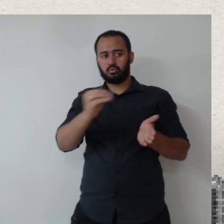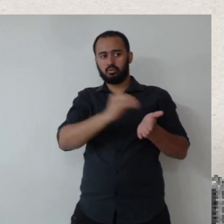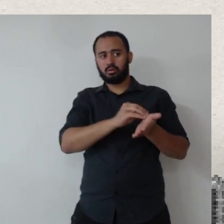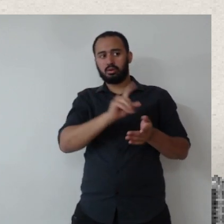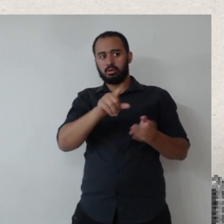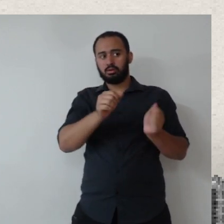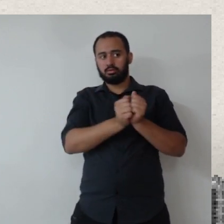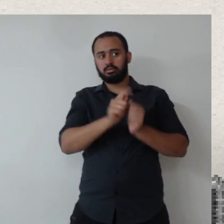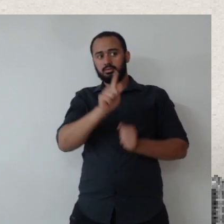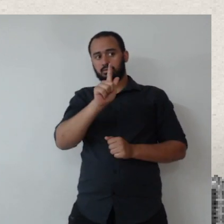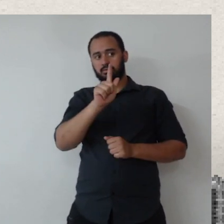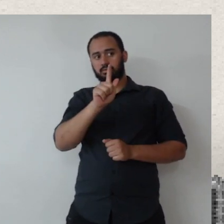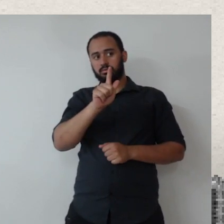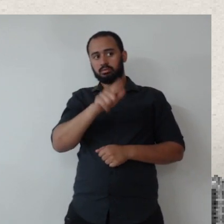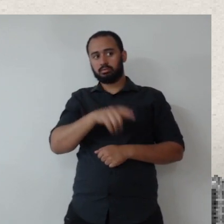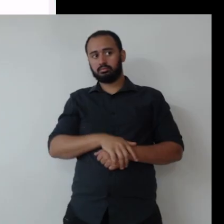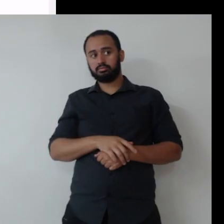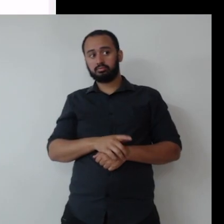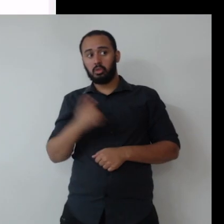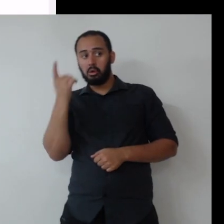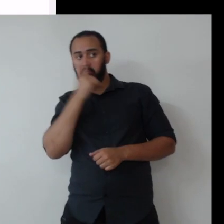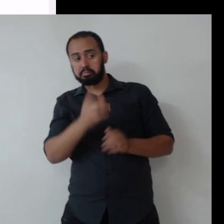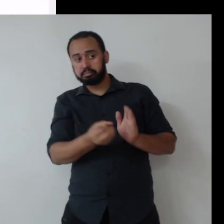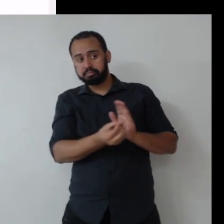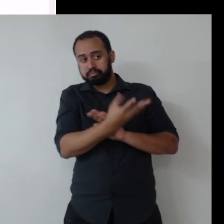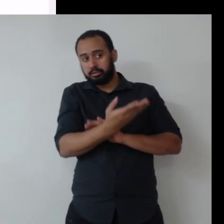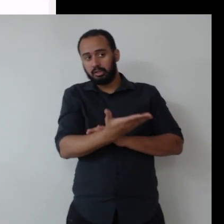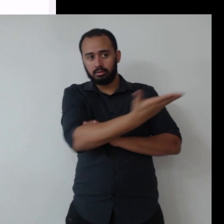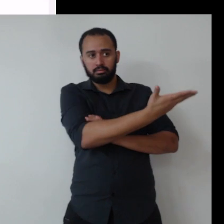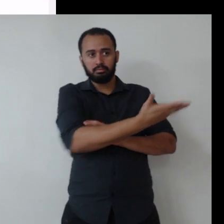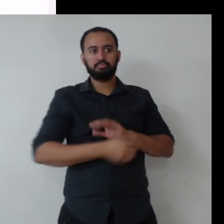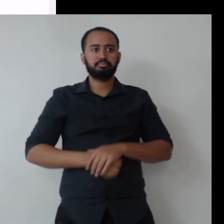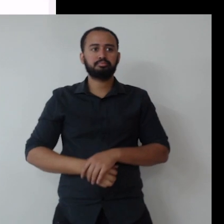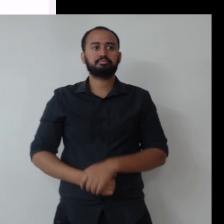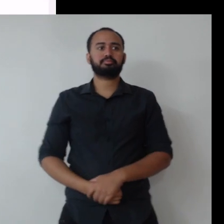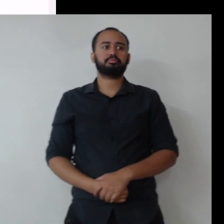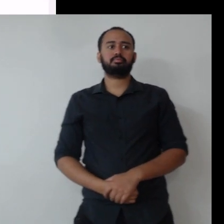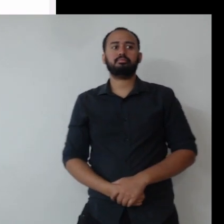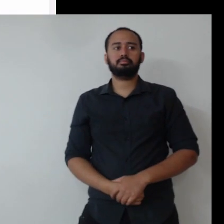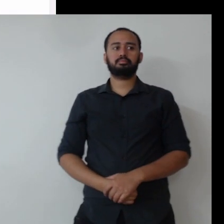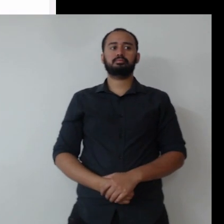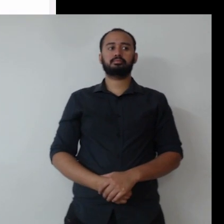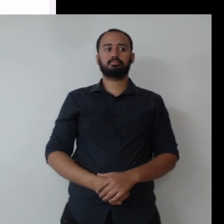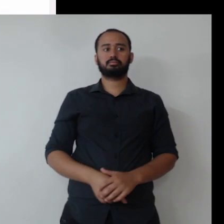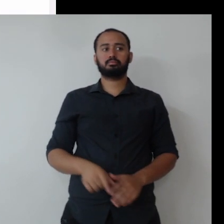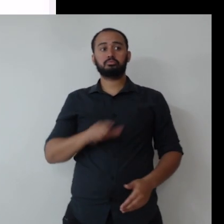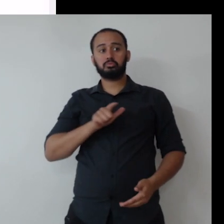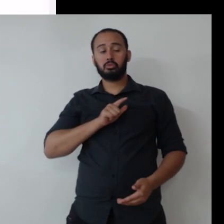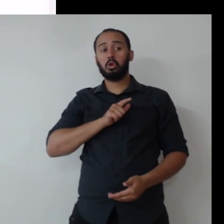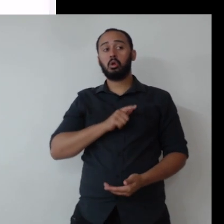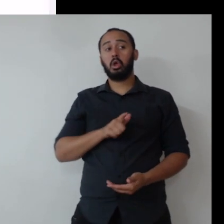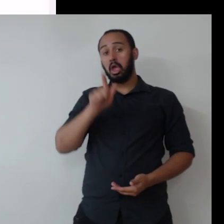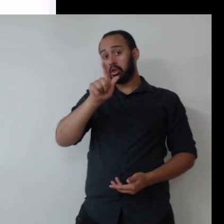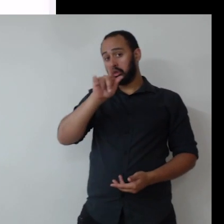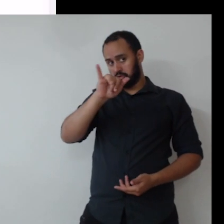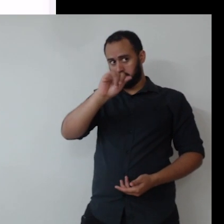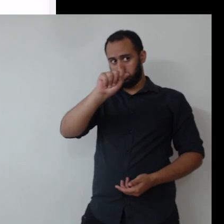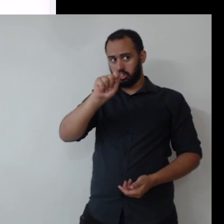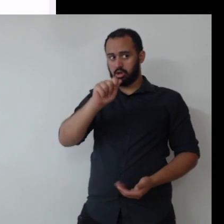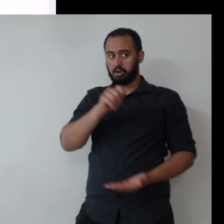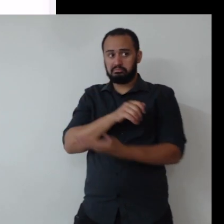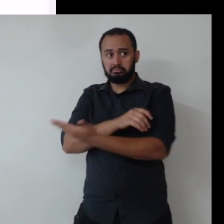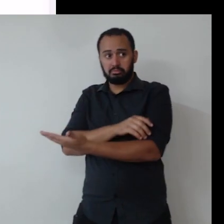guia, tá? Então mostra, Rodrigo. Chegou aí? Sim, estou vendo a sua tela. Então, a gente tem o guia